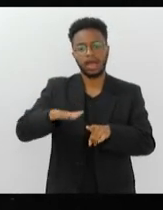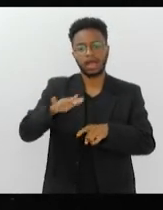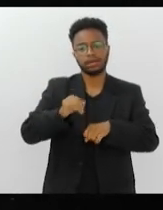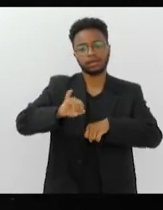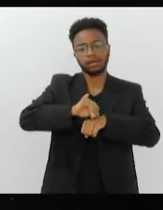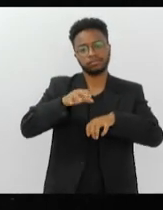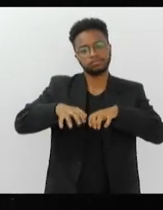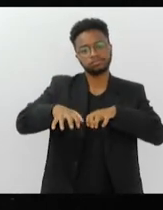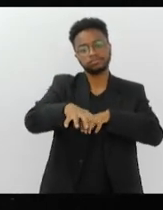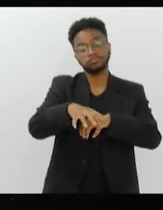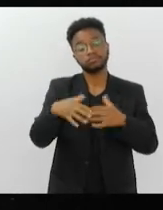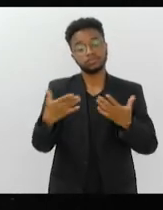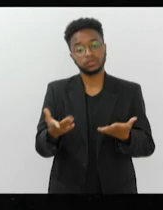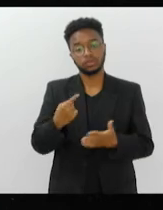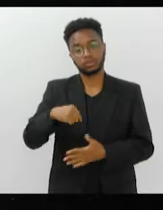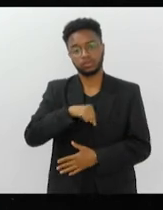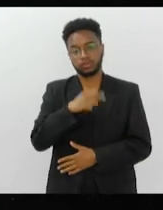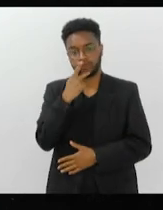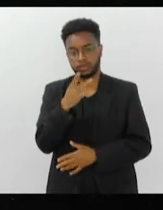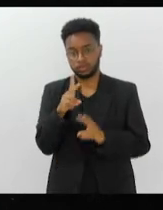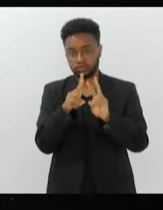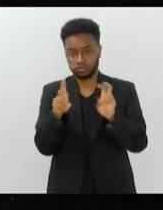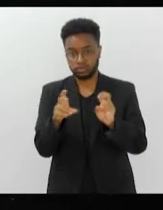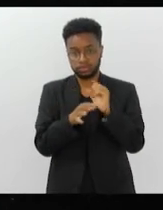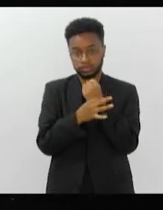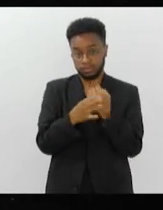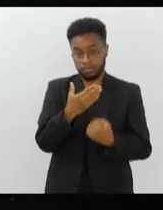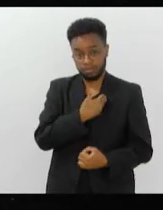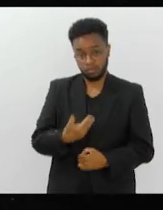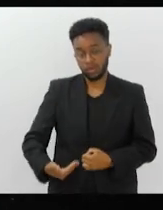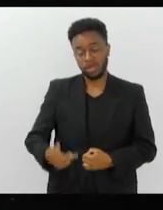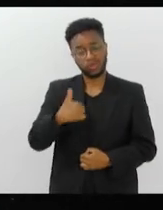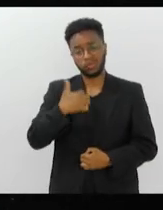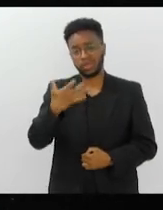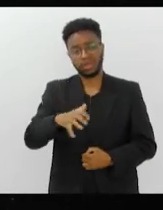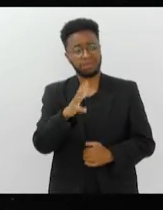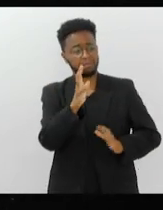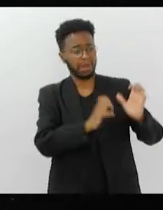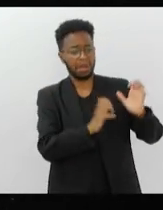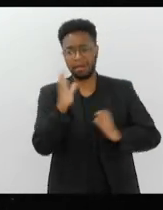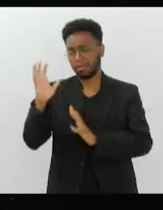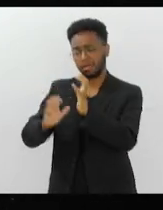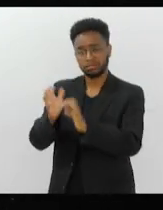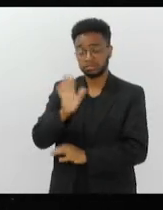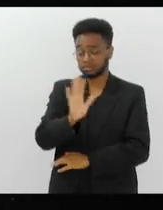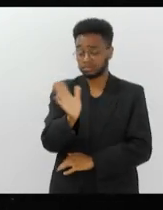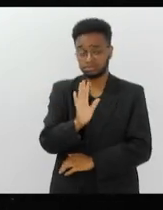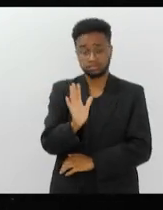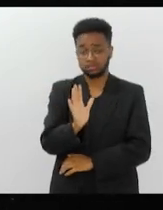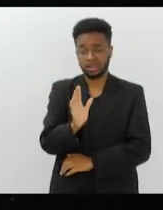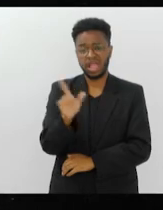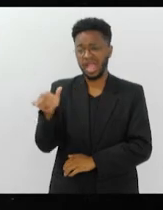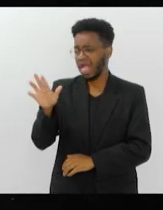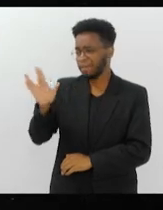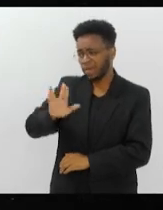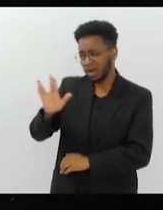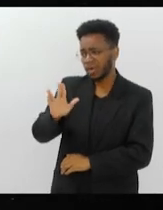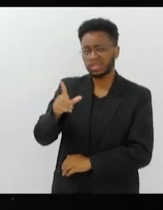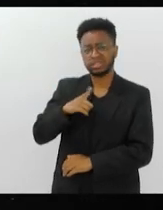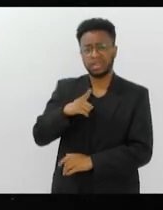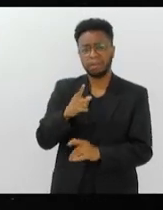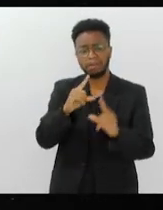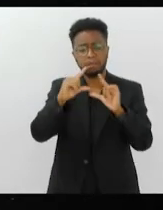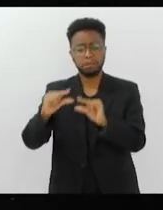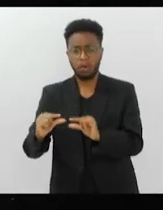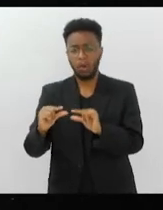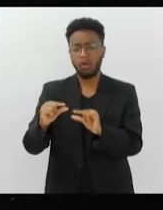fala da questão da área de segurança pública, não quero ninguém se negladiando aqui, porque é um puxa para um lado, puxa para o outro. Ah não, o cara é maconheiro, não, ele tem pouca grama, então ele não